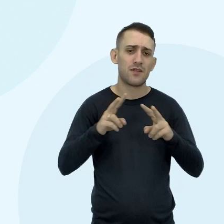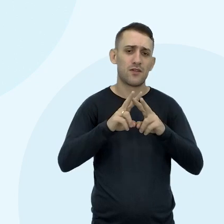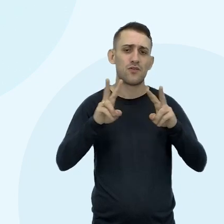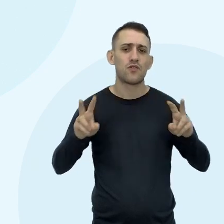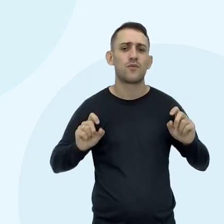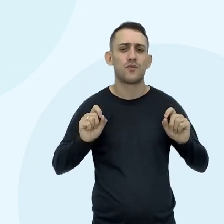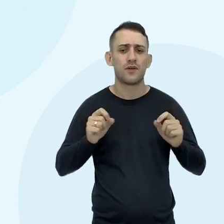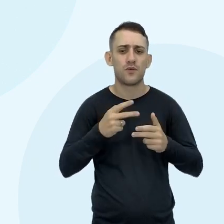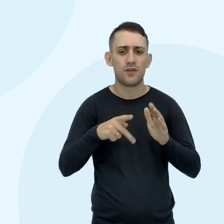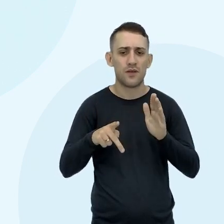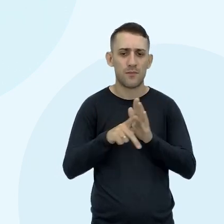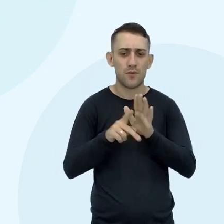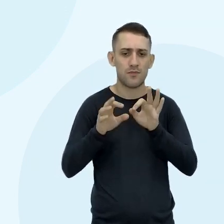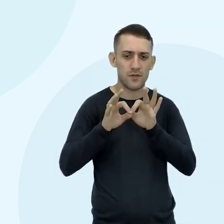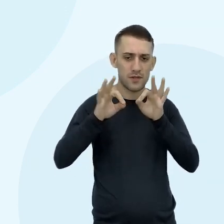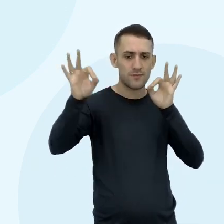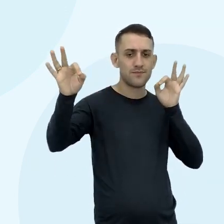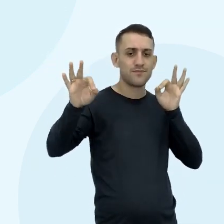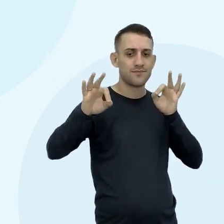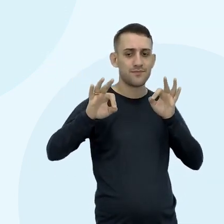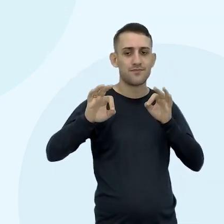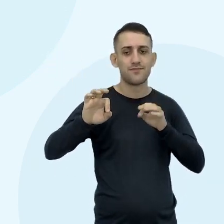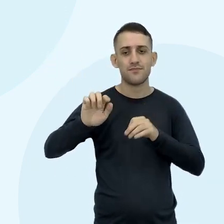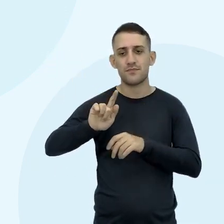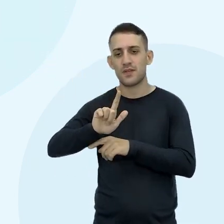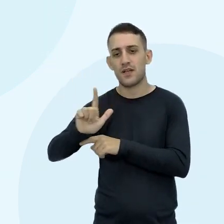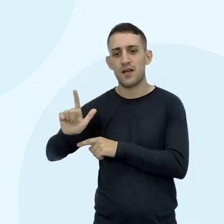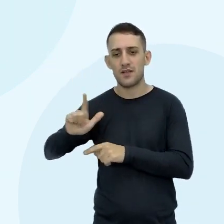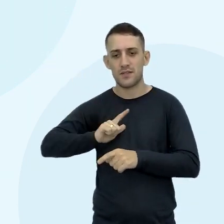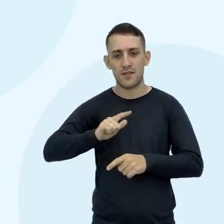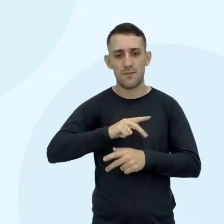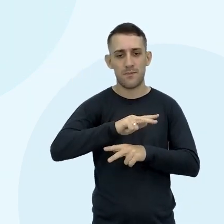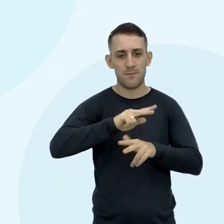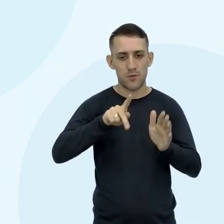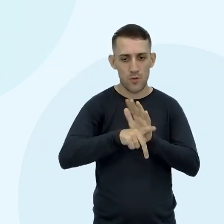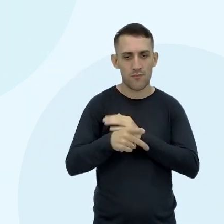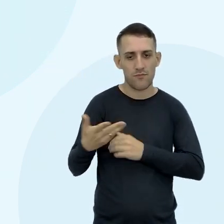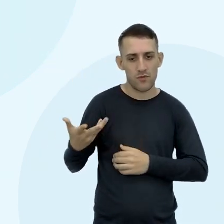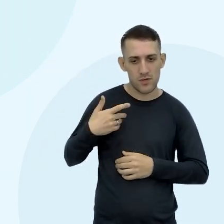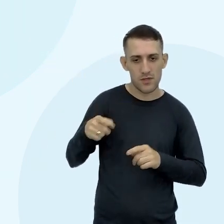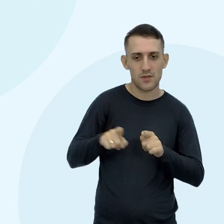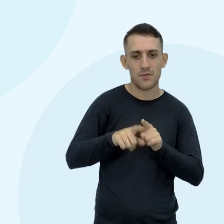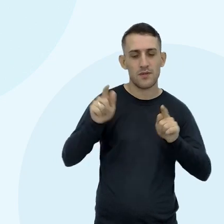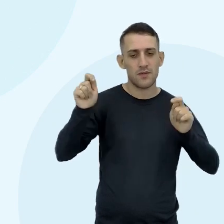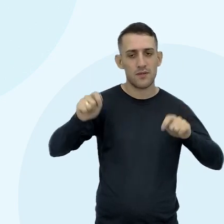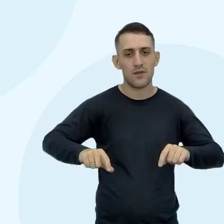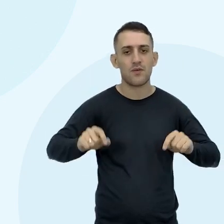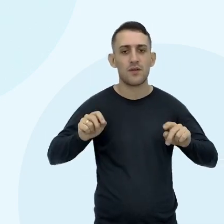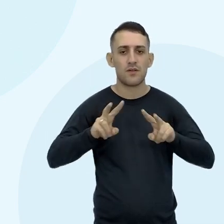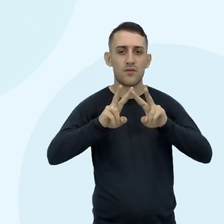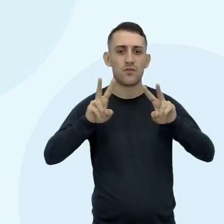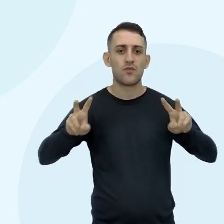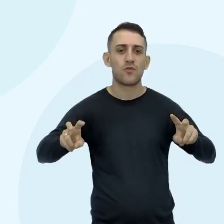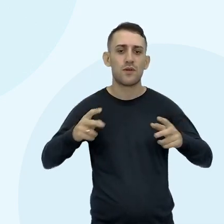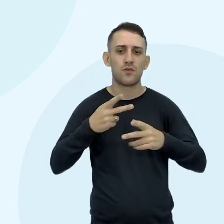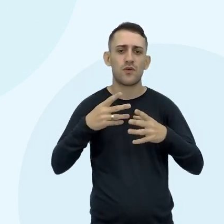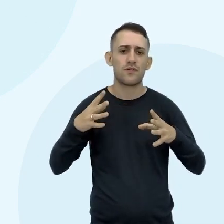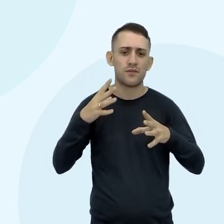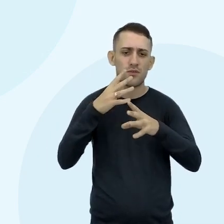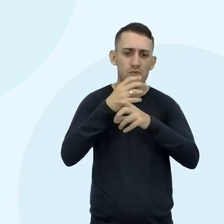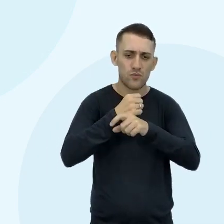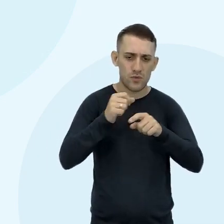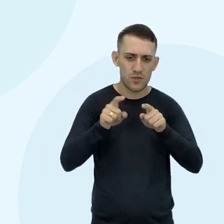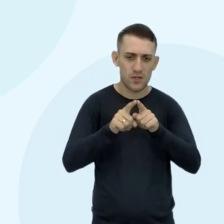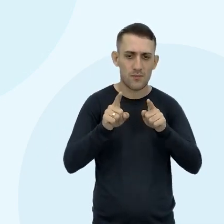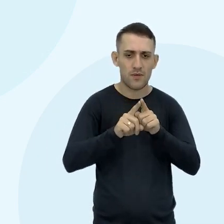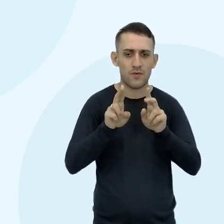Que é a reação da distância Das galáxias aí Com relação à velocidade Aí que veio a descoberta Da questão da matéria escura Da